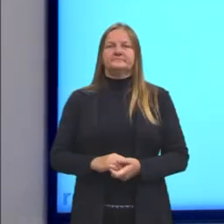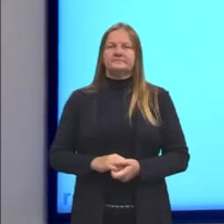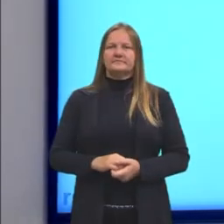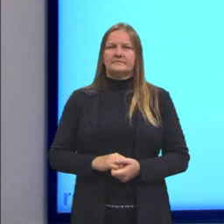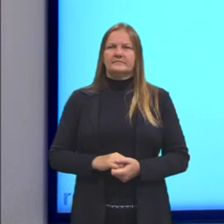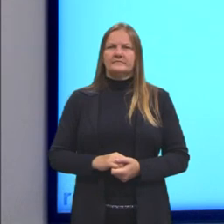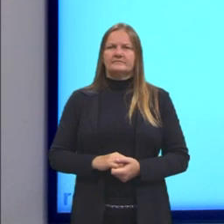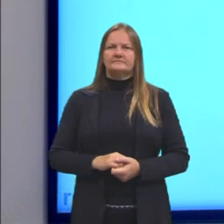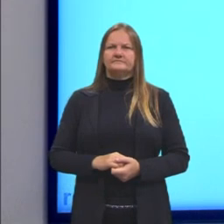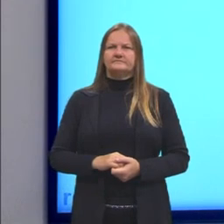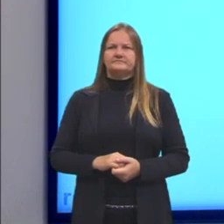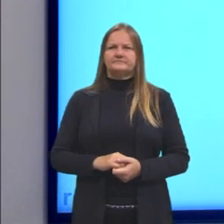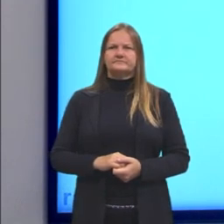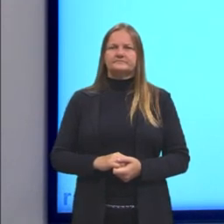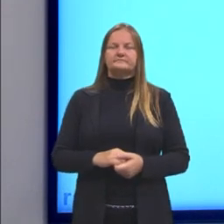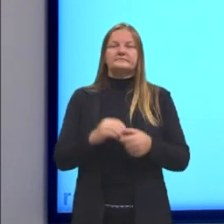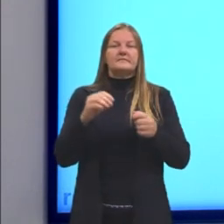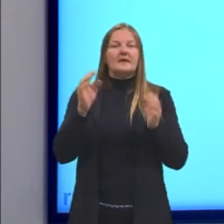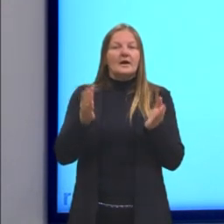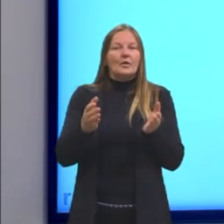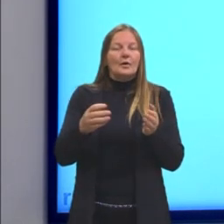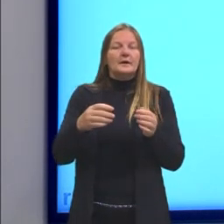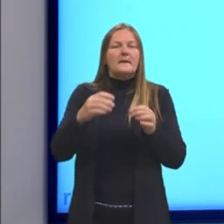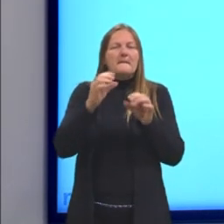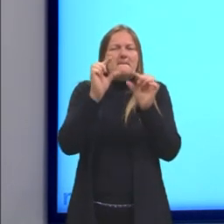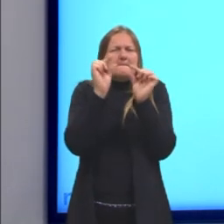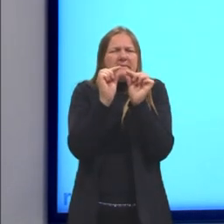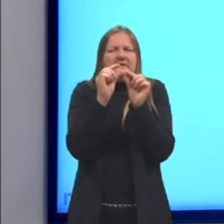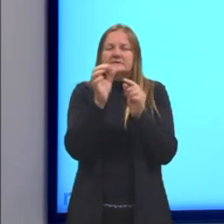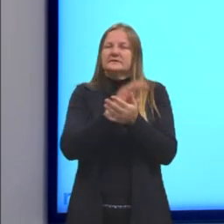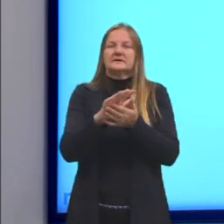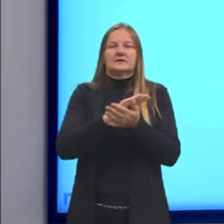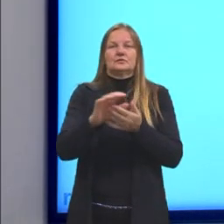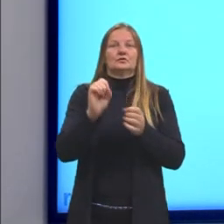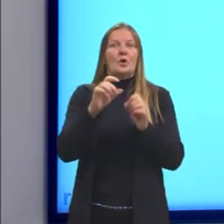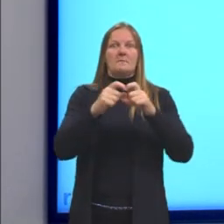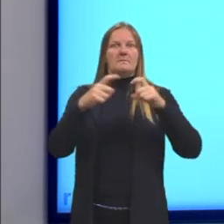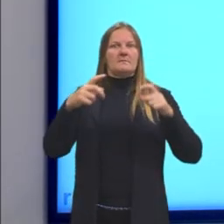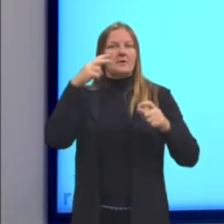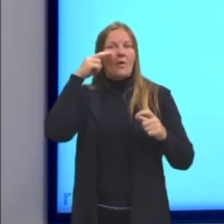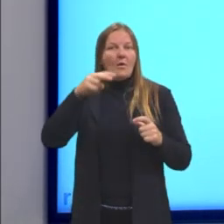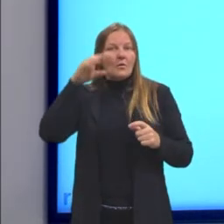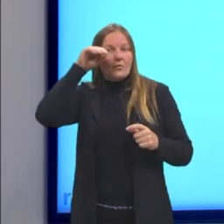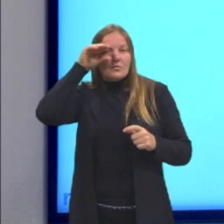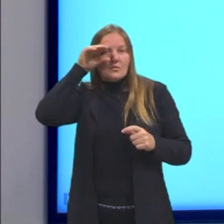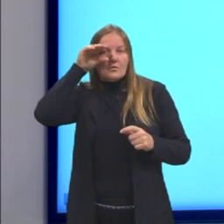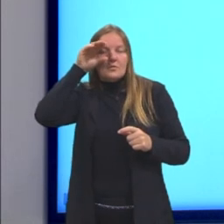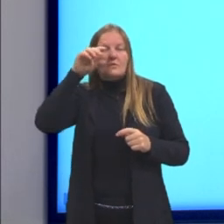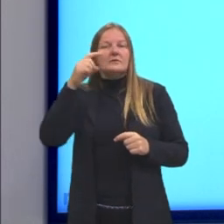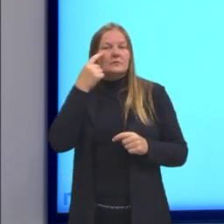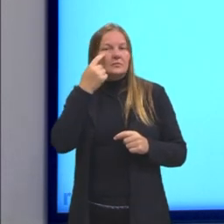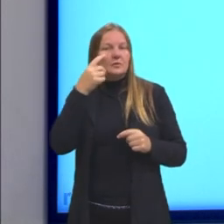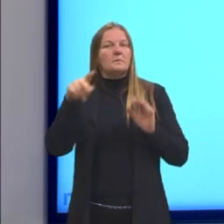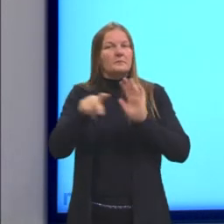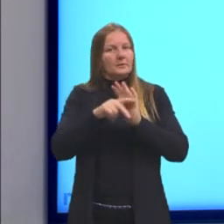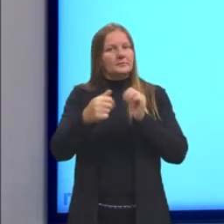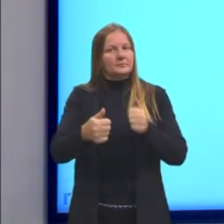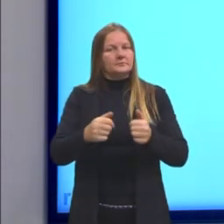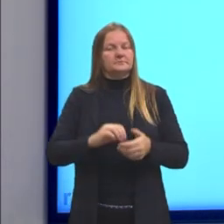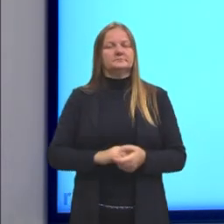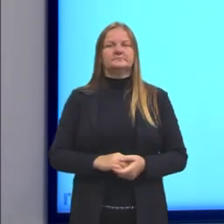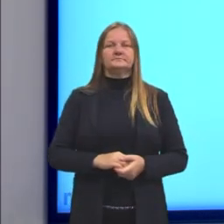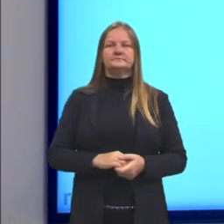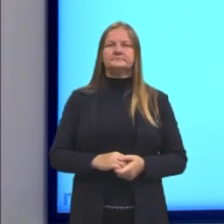gente não está indo para coisas microscópicas, que são muito pequenas, e sim coisas que a gente consegue observar a olho nu também.